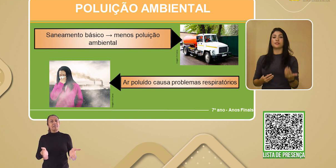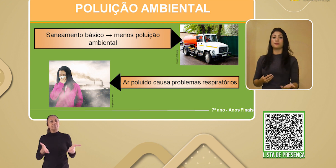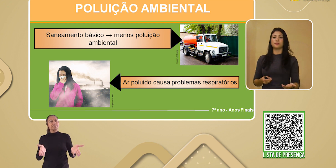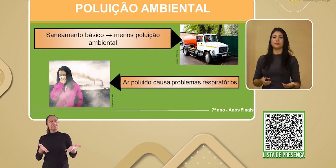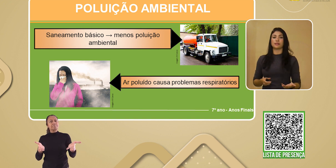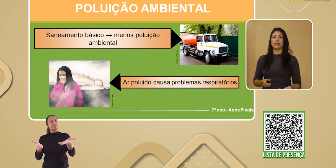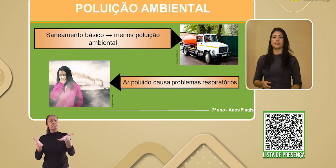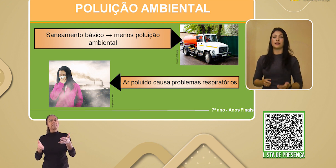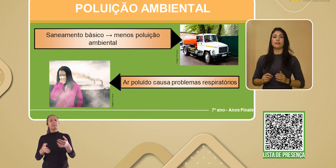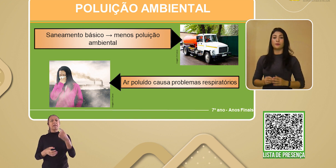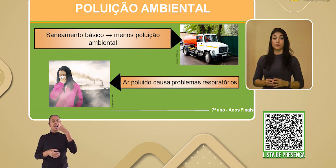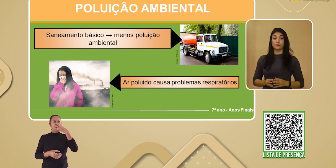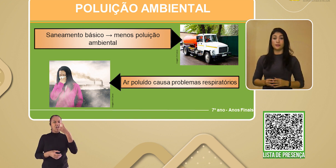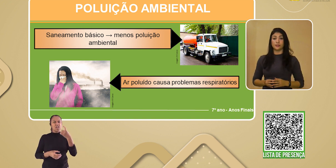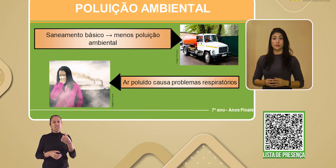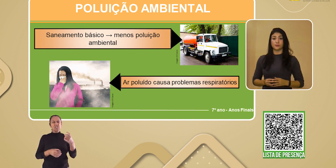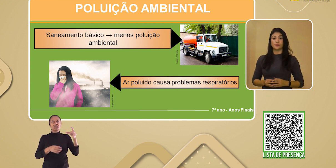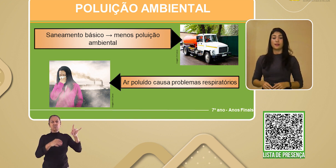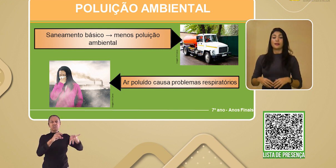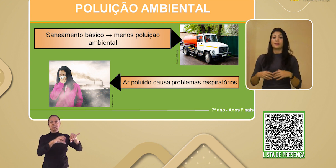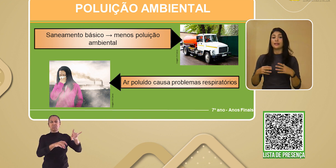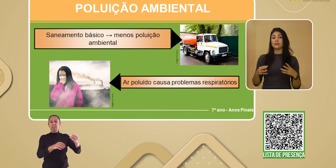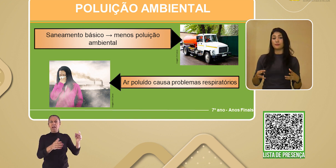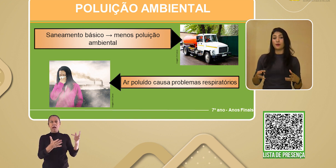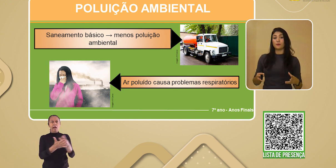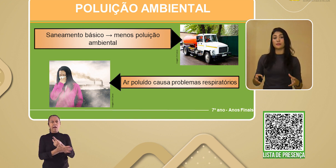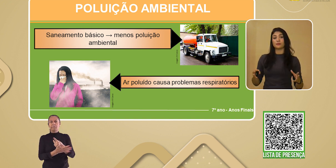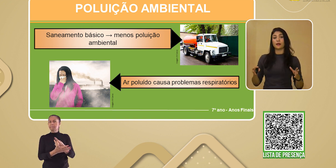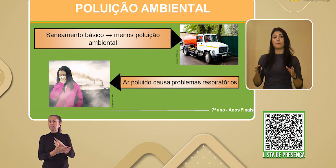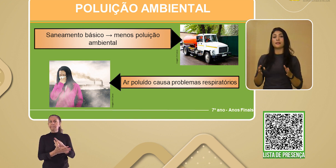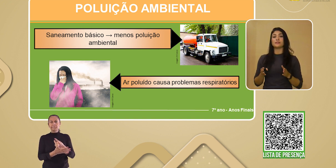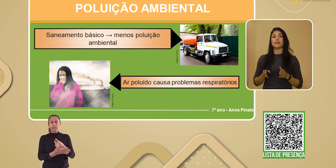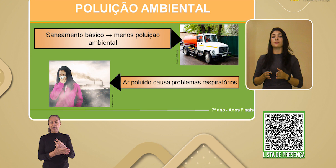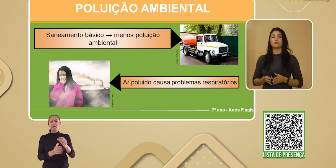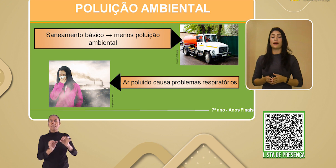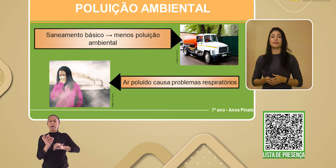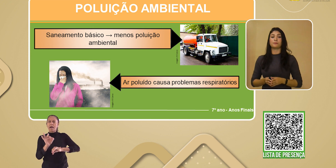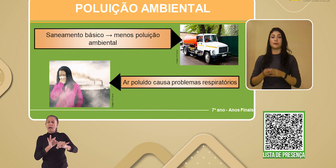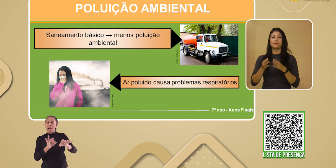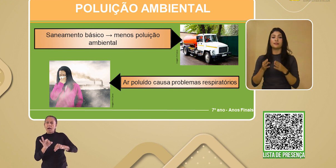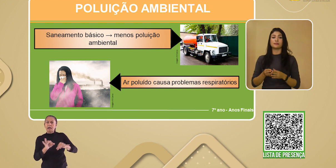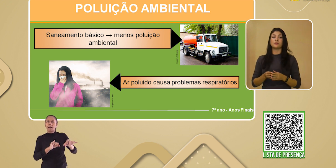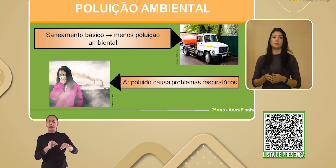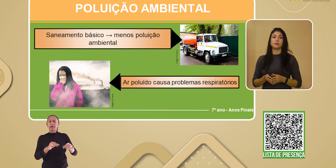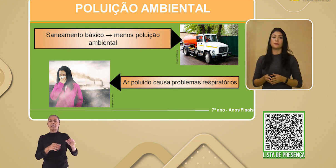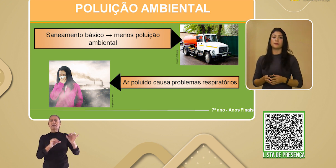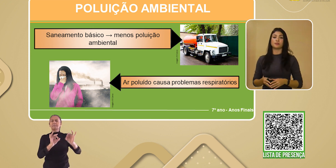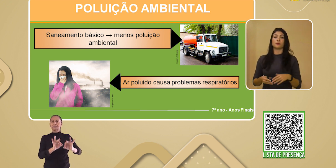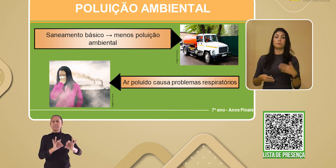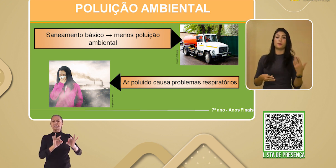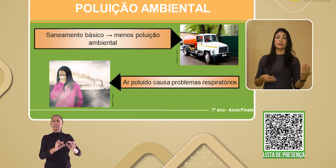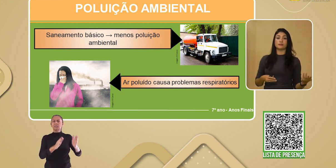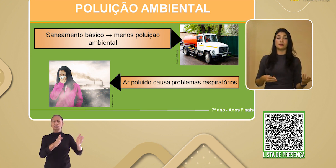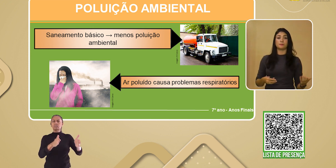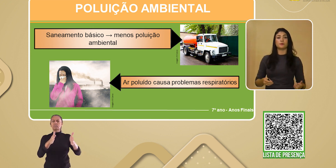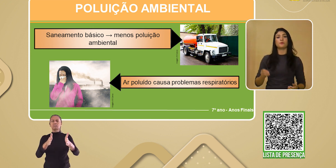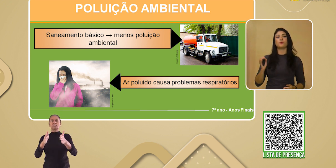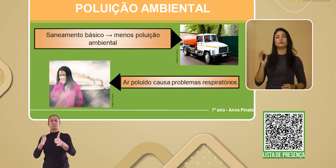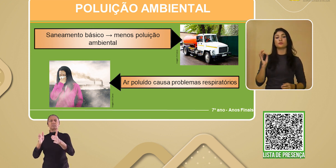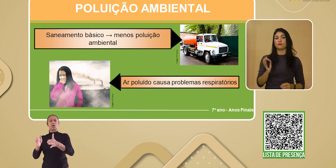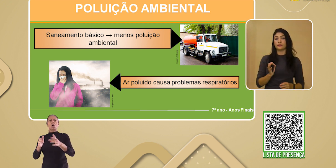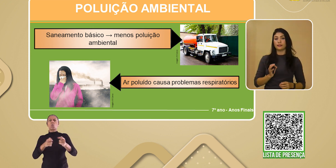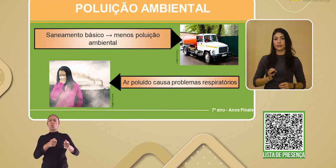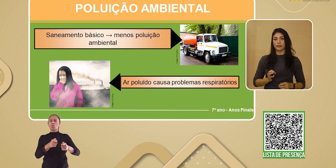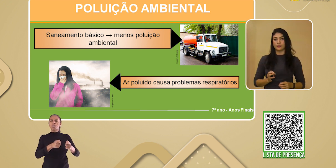de incentivo ao descarte adequado do lixo. Dessa forma, são capazes de atuar na prevenção de problemas, como por exemplo,